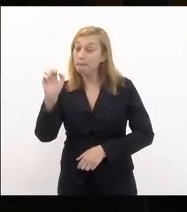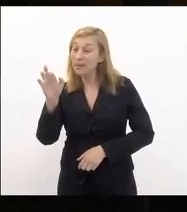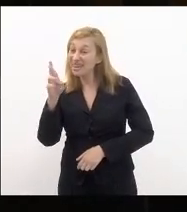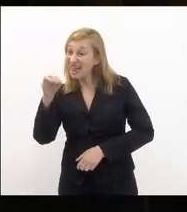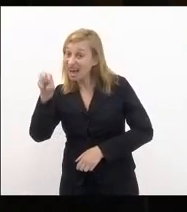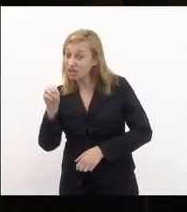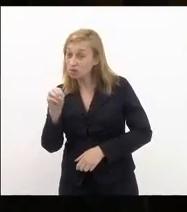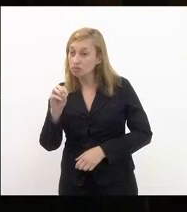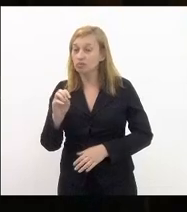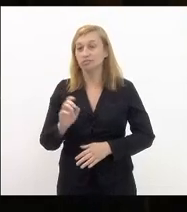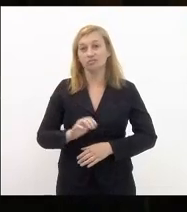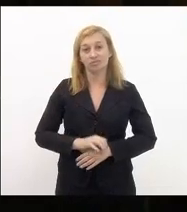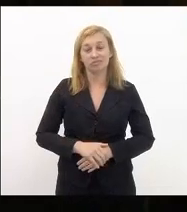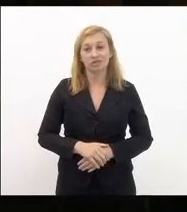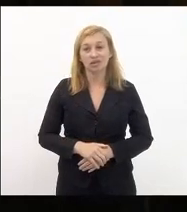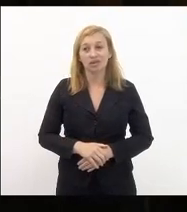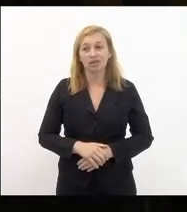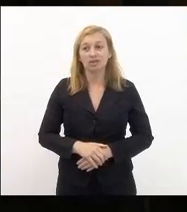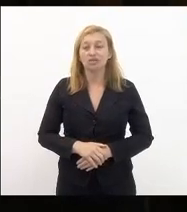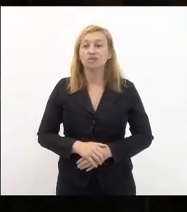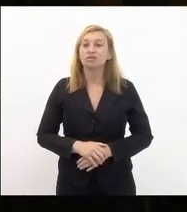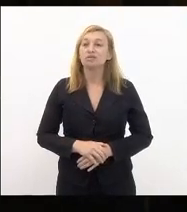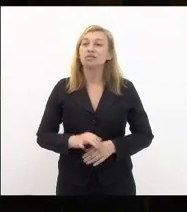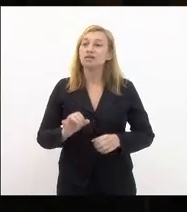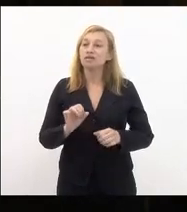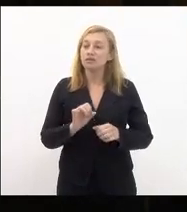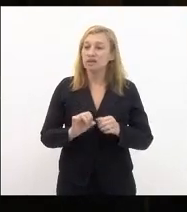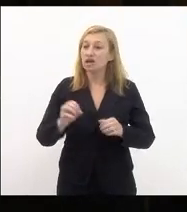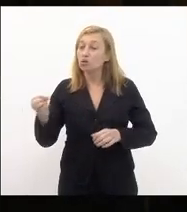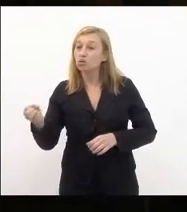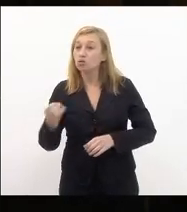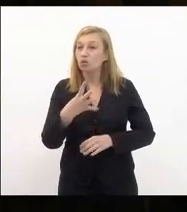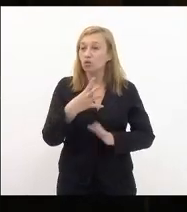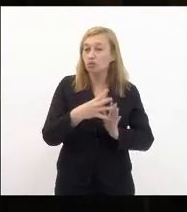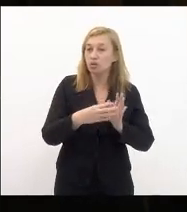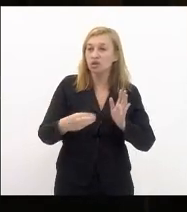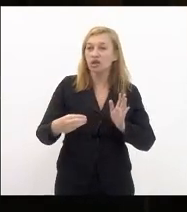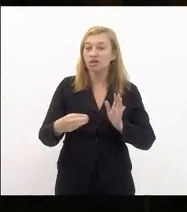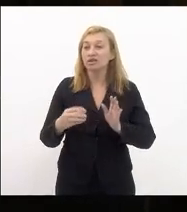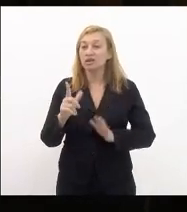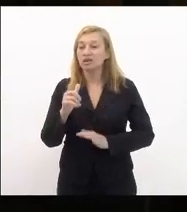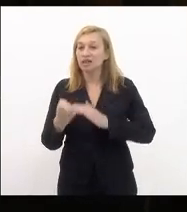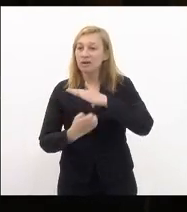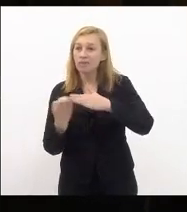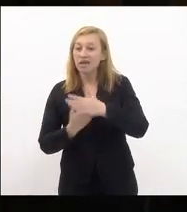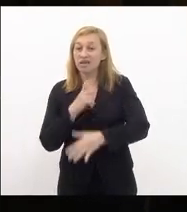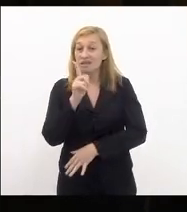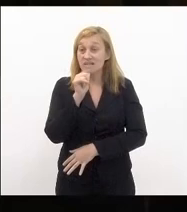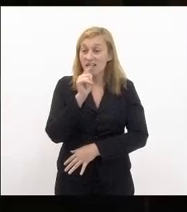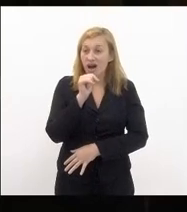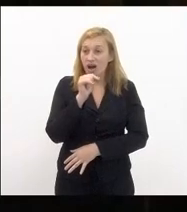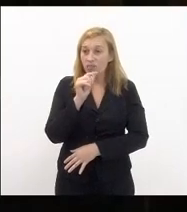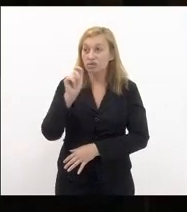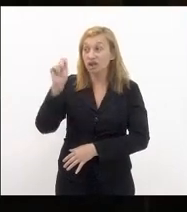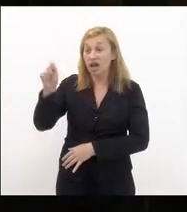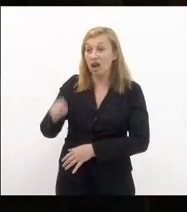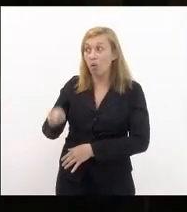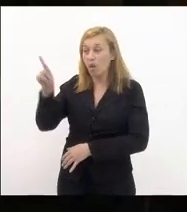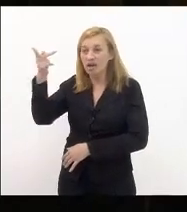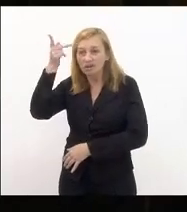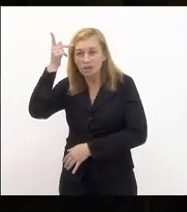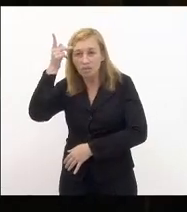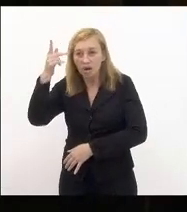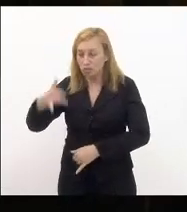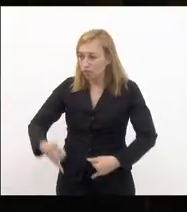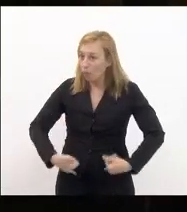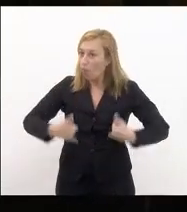com a qual efetivaram a nova modelagem da CEDAI num leilão realizado em São Paulo em que eu tenho a